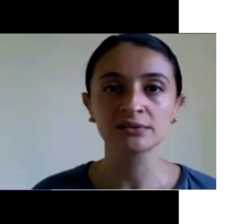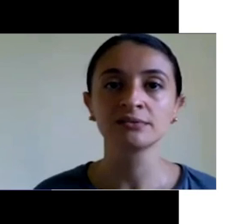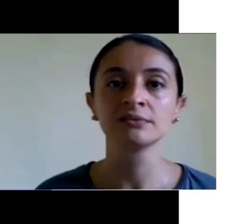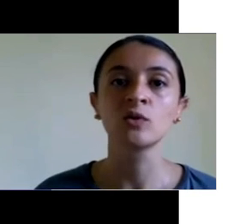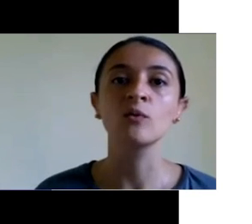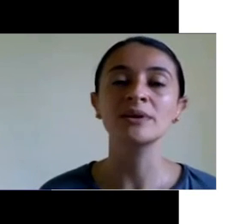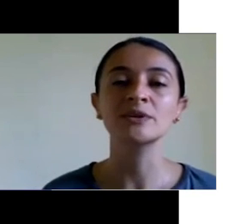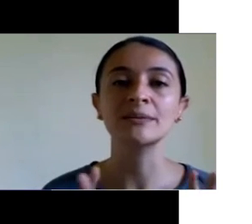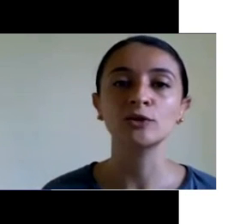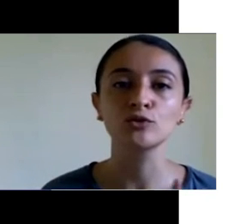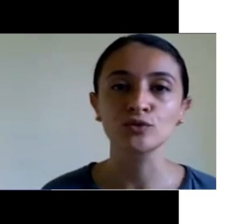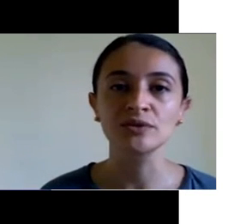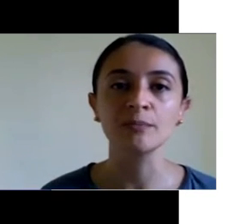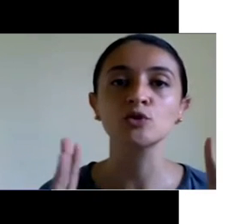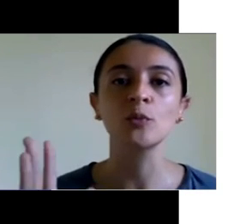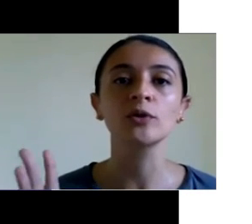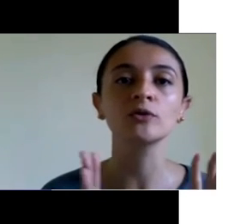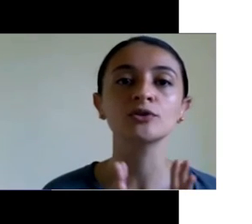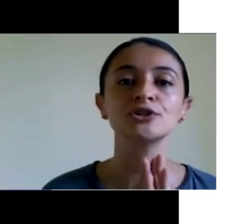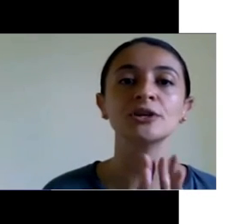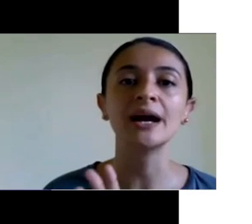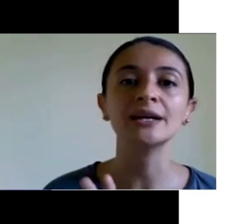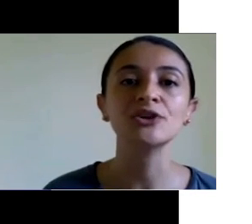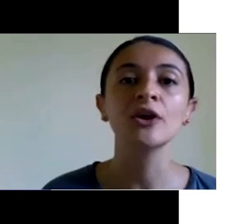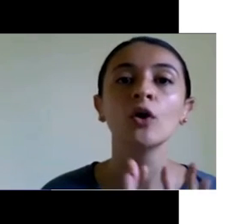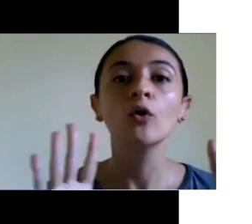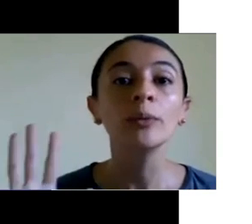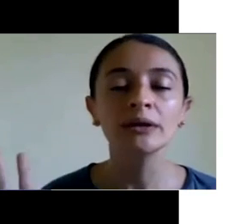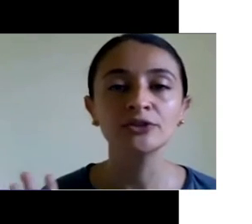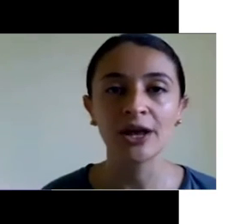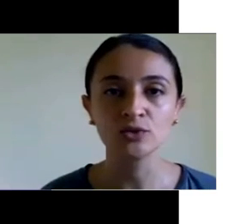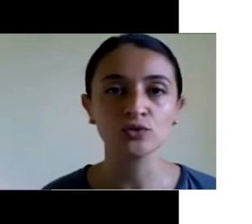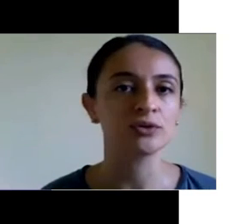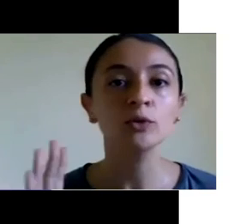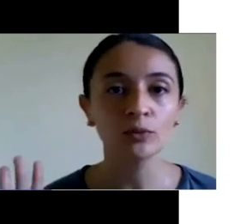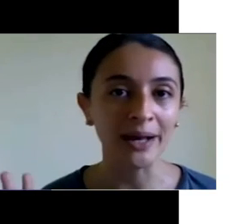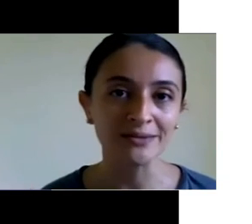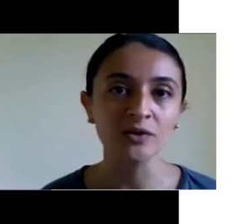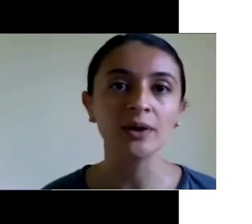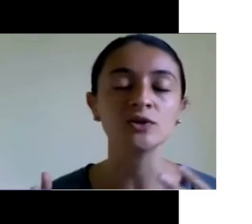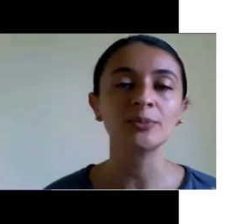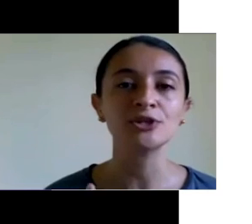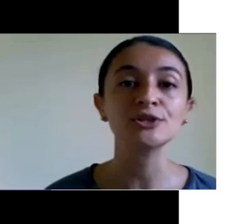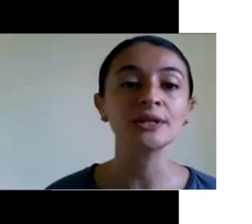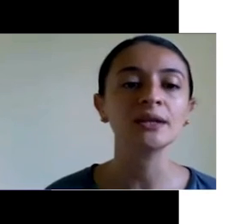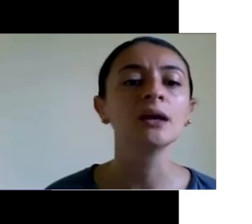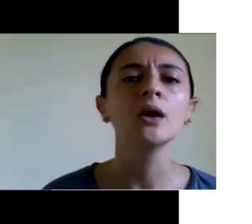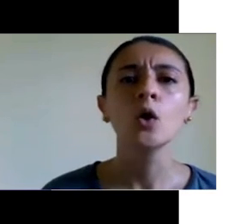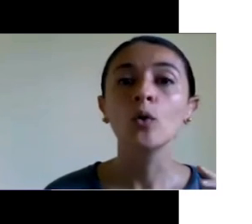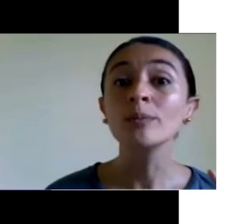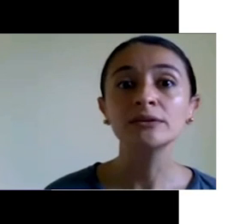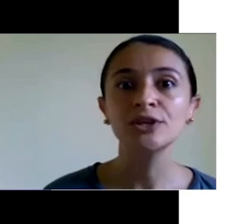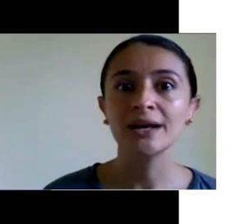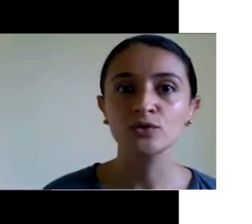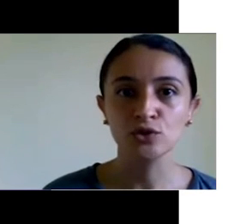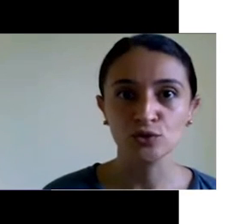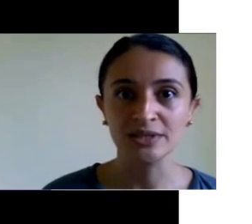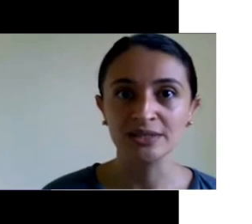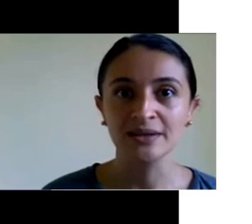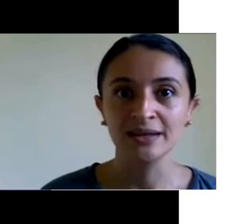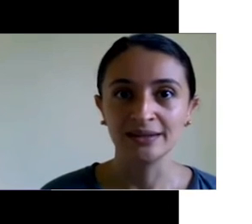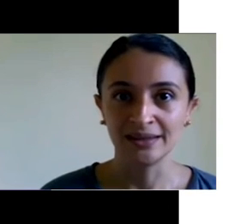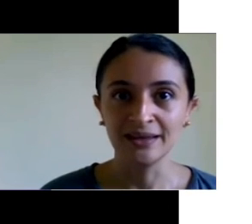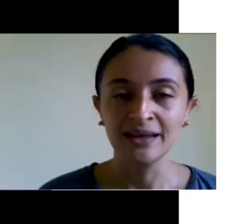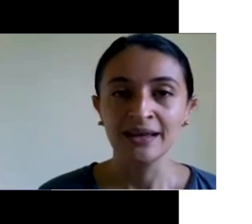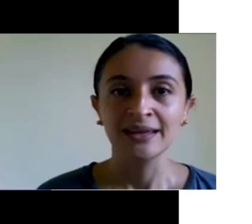anos com o mesmo assabito do SUS. Vamos supor que hoje a gente gaste um milhão de reais no SUS. É muito mais, viu? É só pra gente entender. Um milhão de reais no